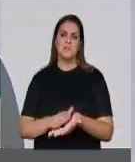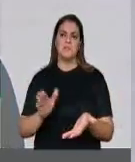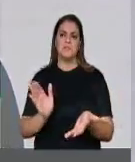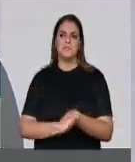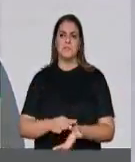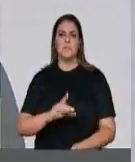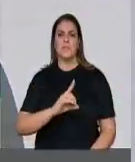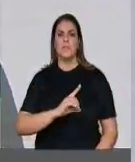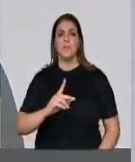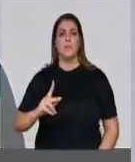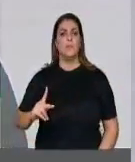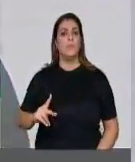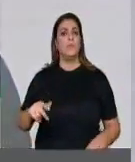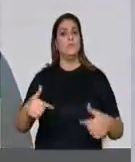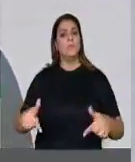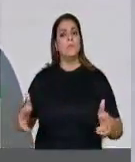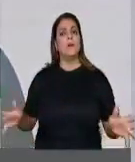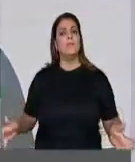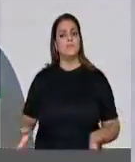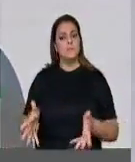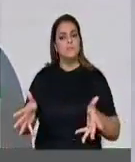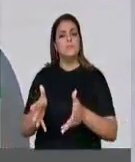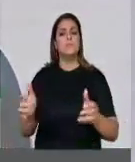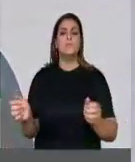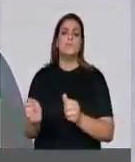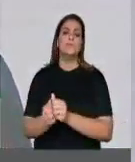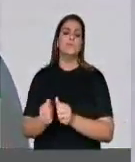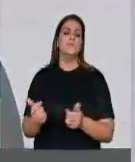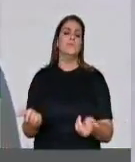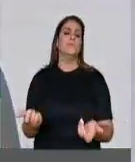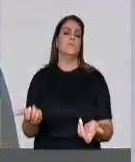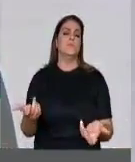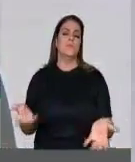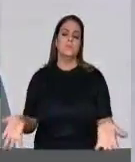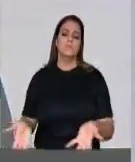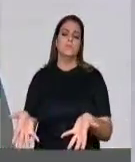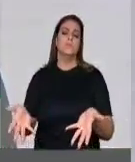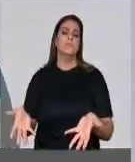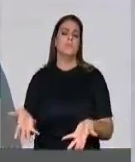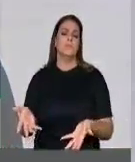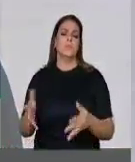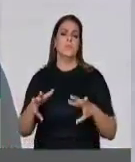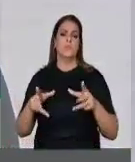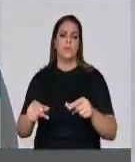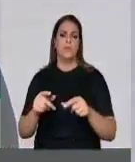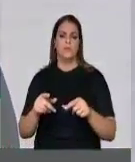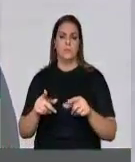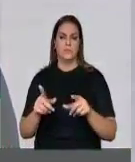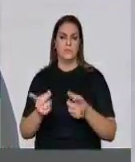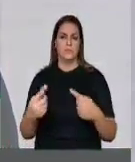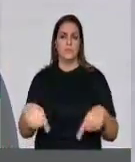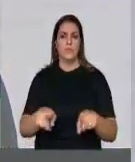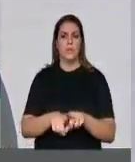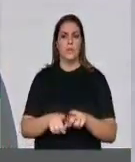contribuindo para transformar uniões estáveis em casamento. De modo que foi um momento